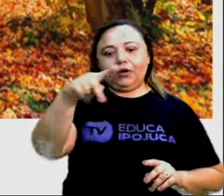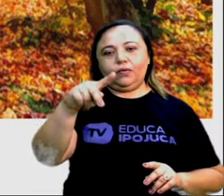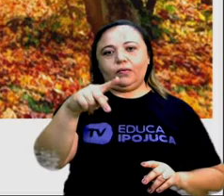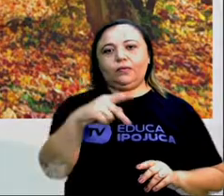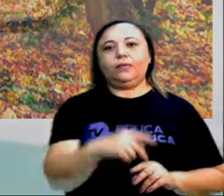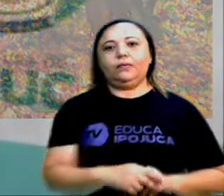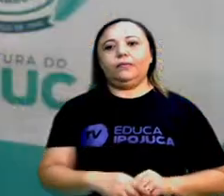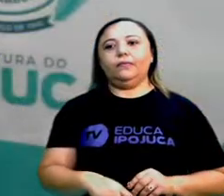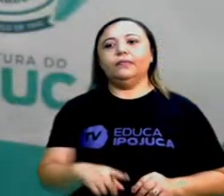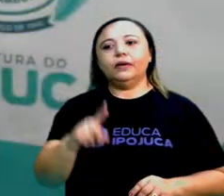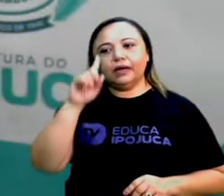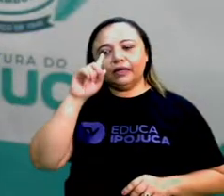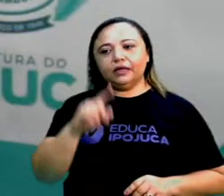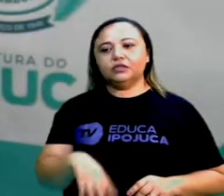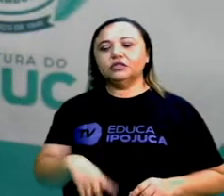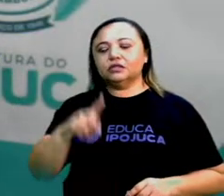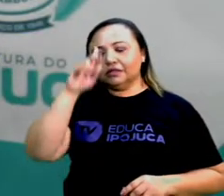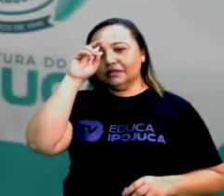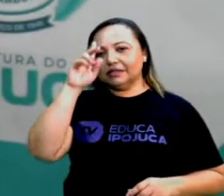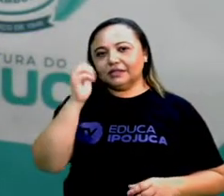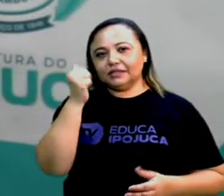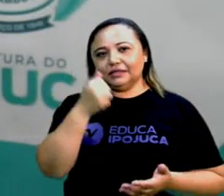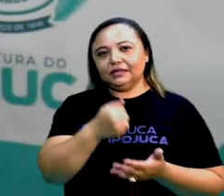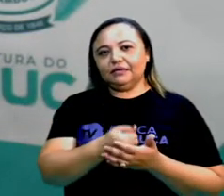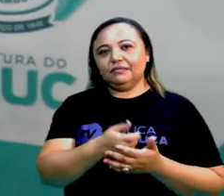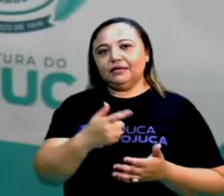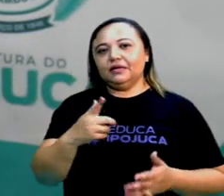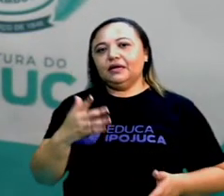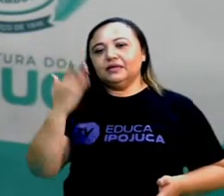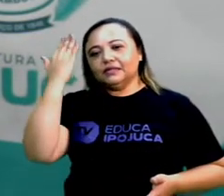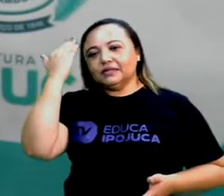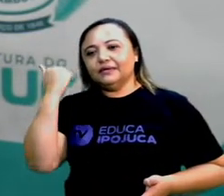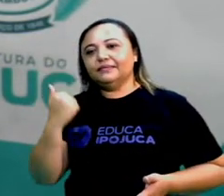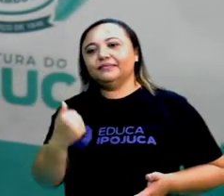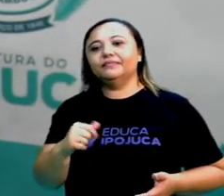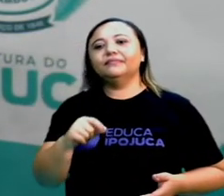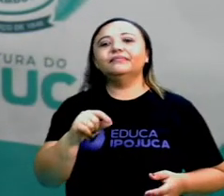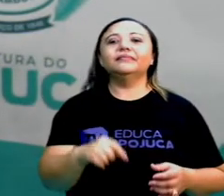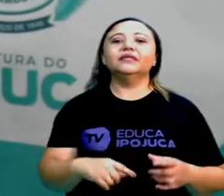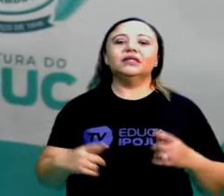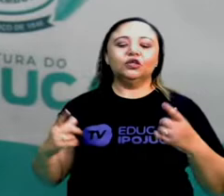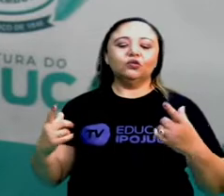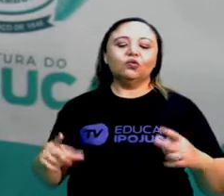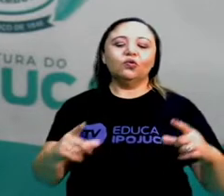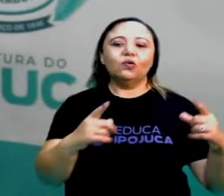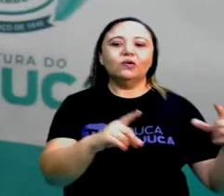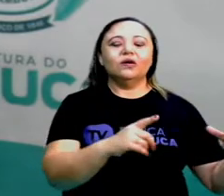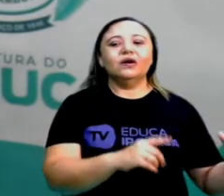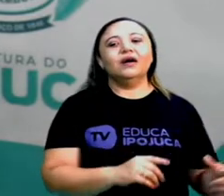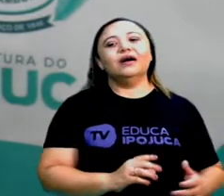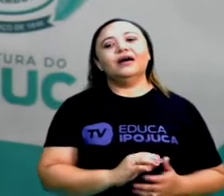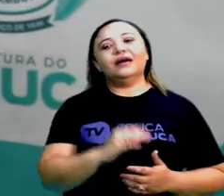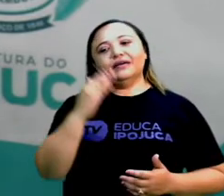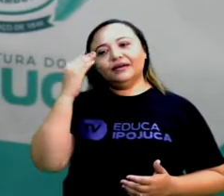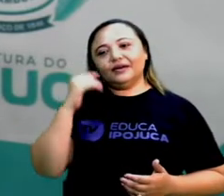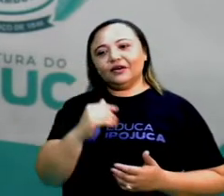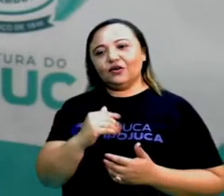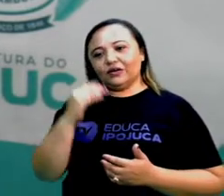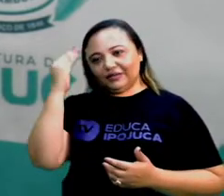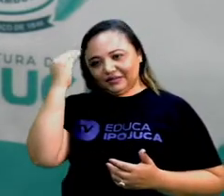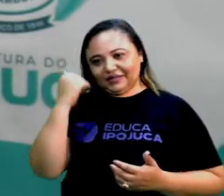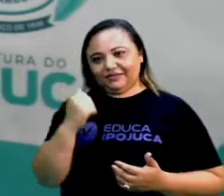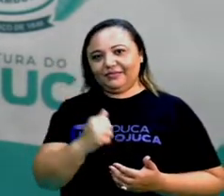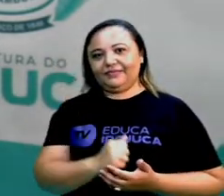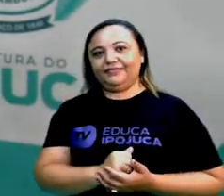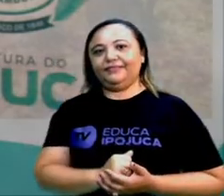consegue identificar direitinho em determinados estados, em determinadas regiões. Algumas nem tanto, mas umas é bem